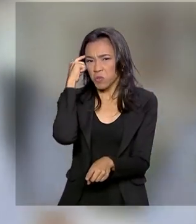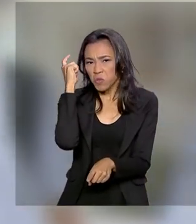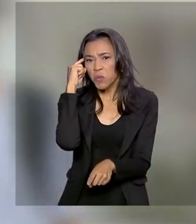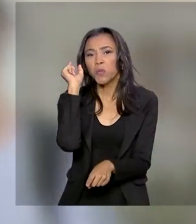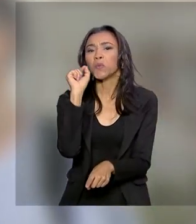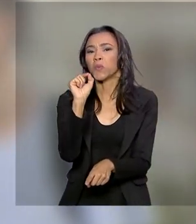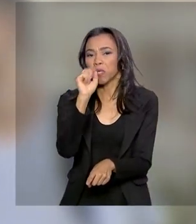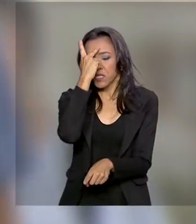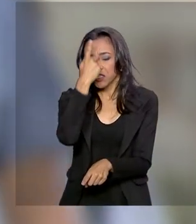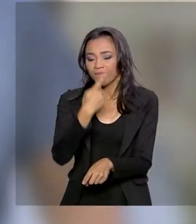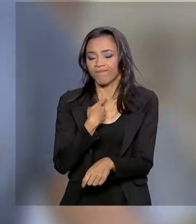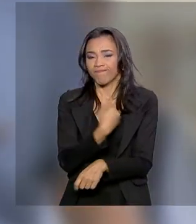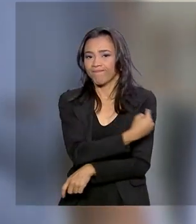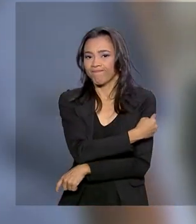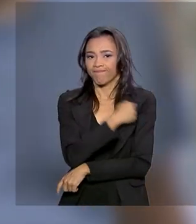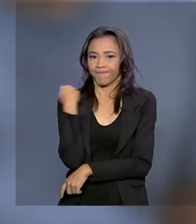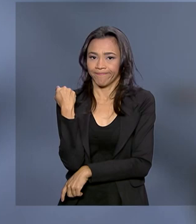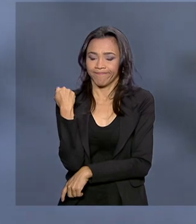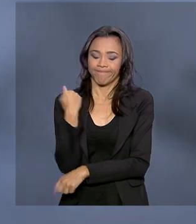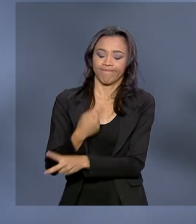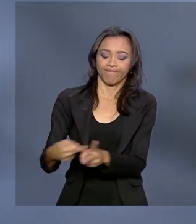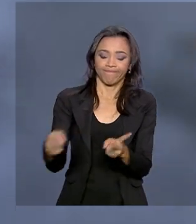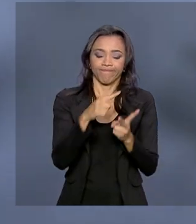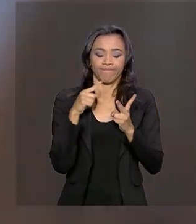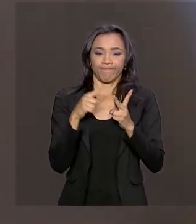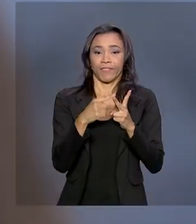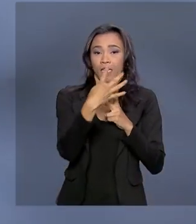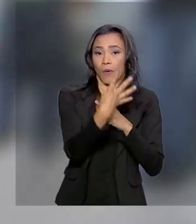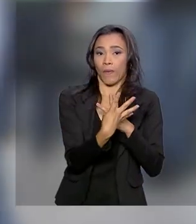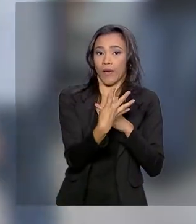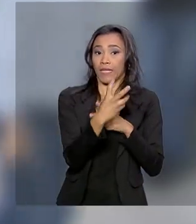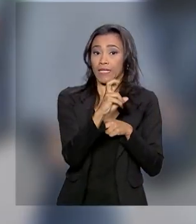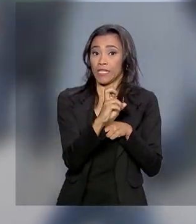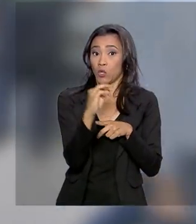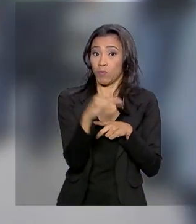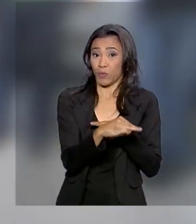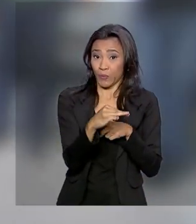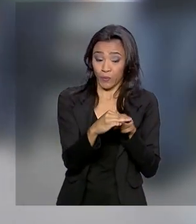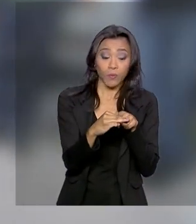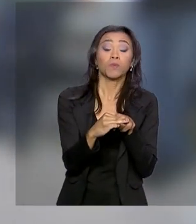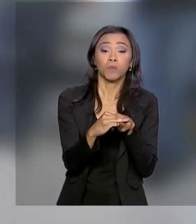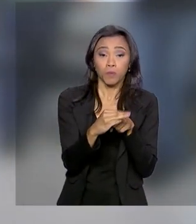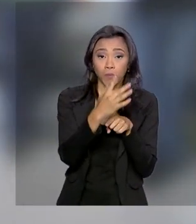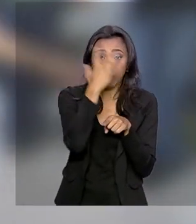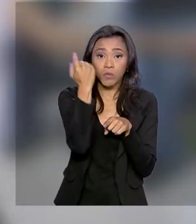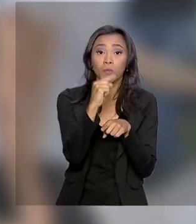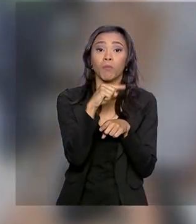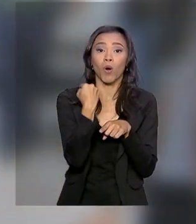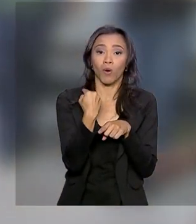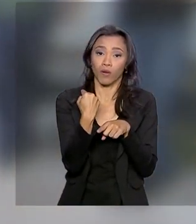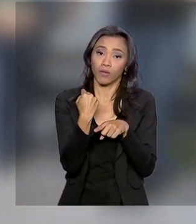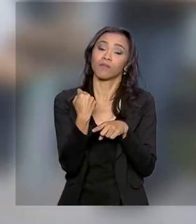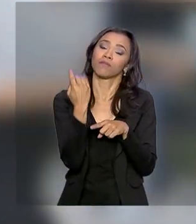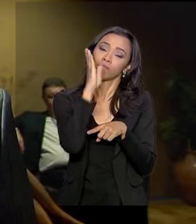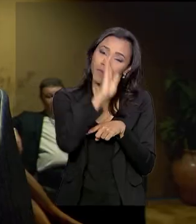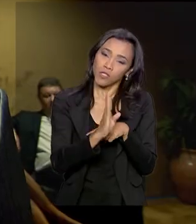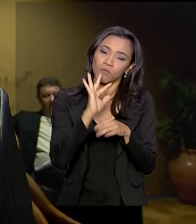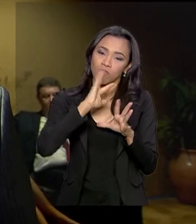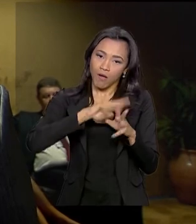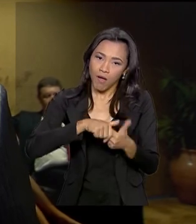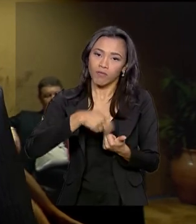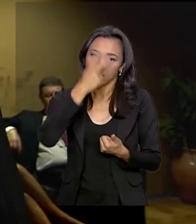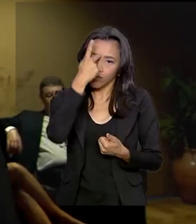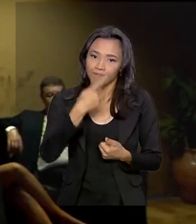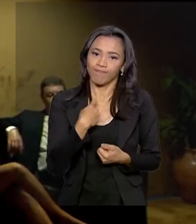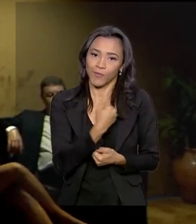em por fim a vida. E a cada 45 minutos, uma pessoa morre no país por suicídio. Os